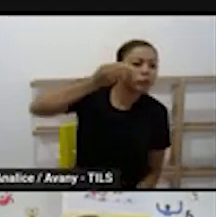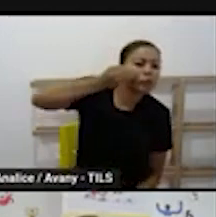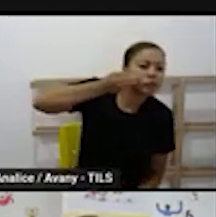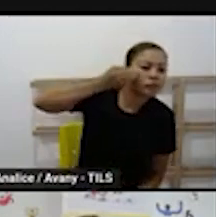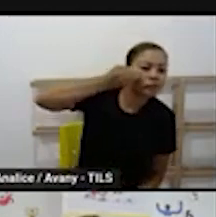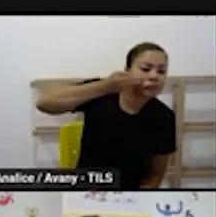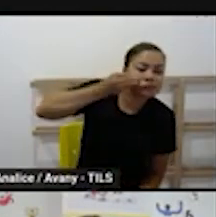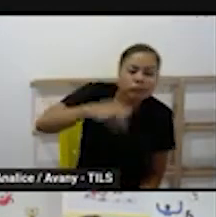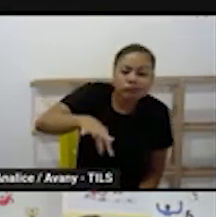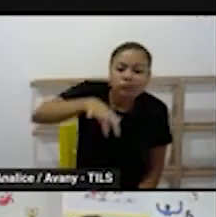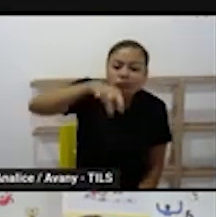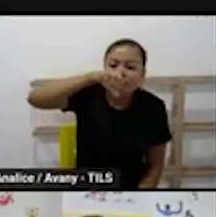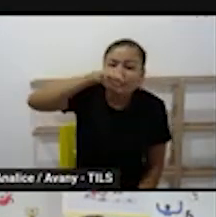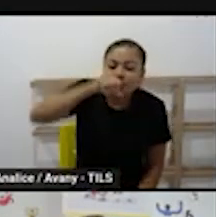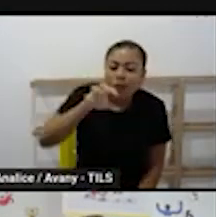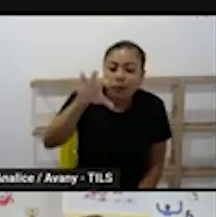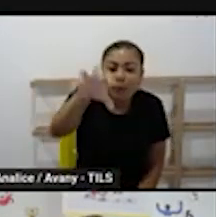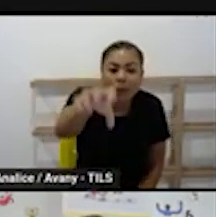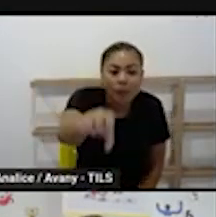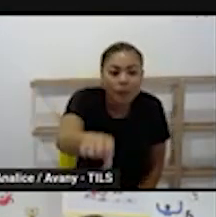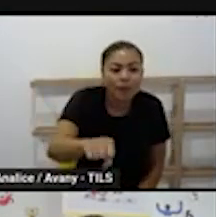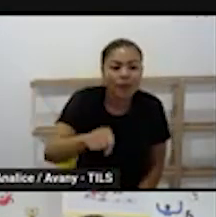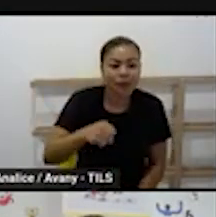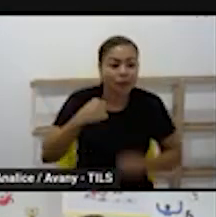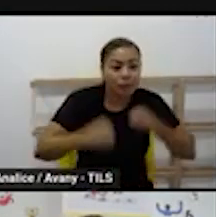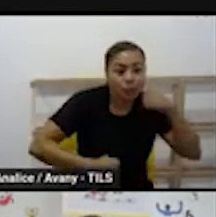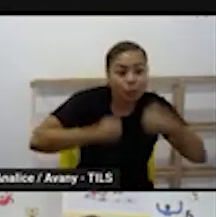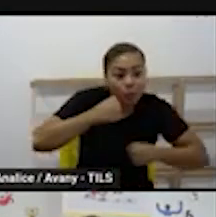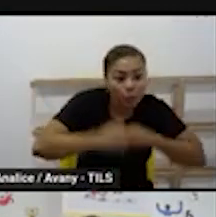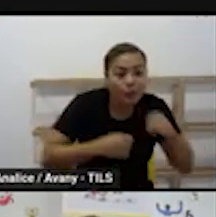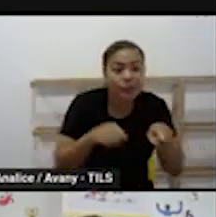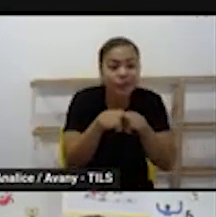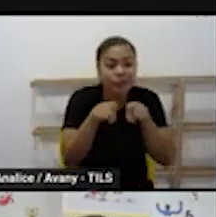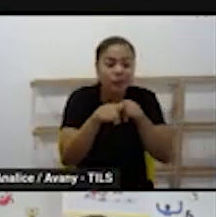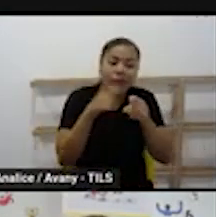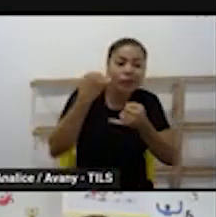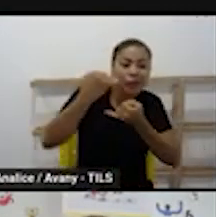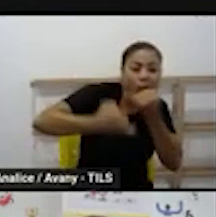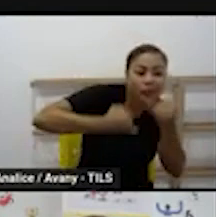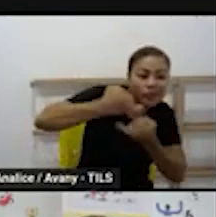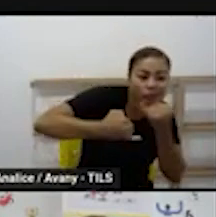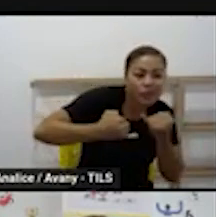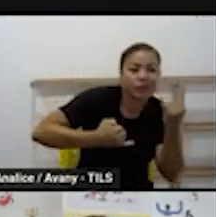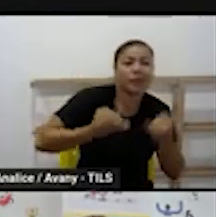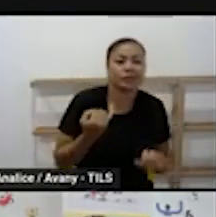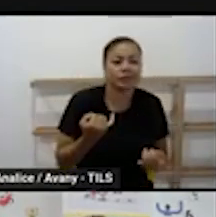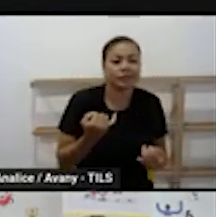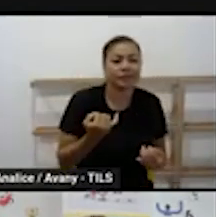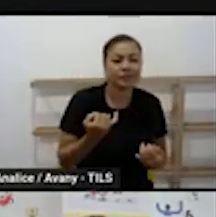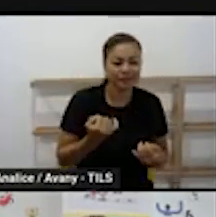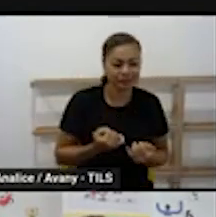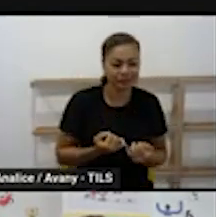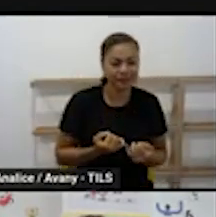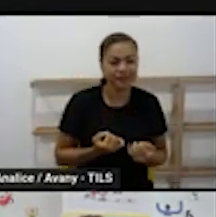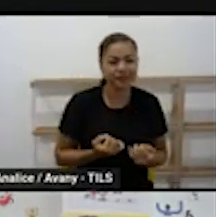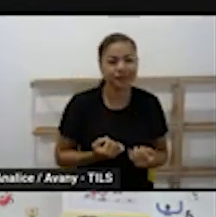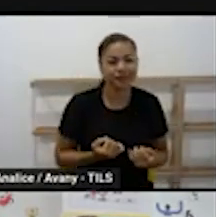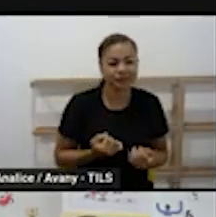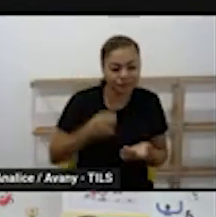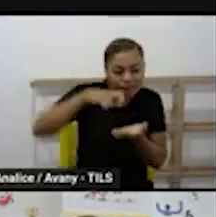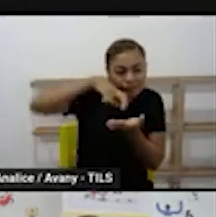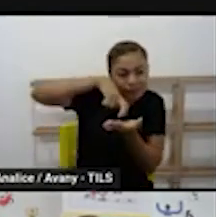cheira, a criança pega, a criança corre, a criança brinca, a criança agacha, a criança, ela